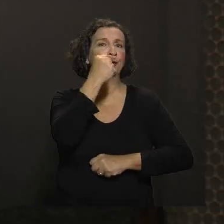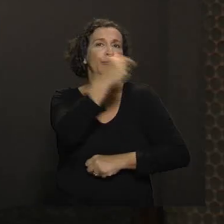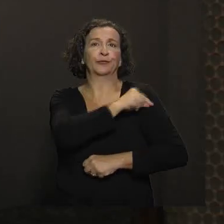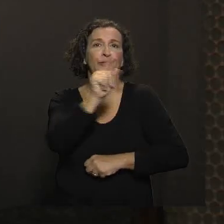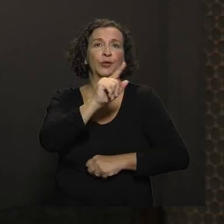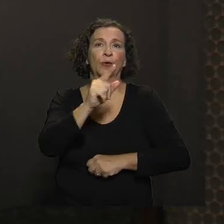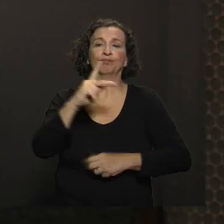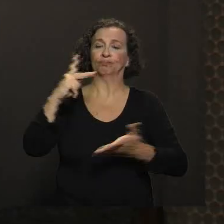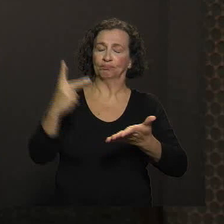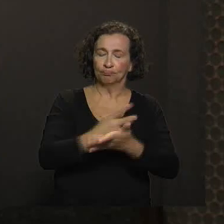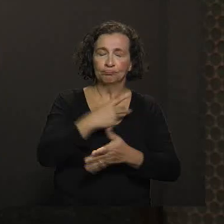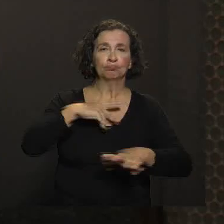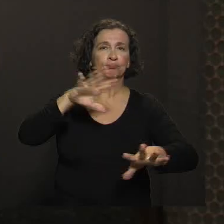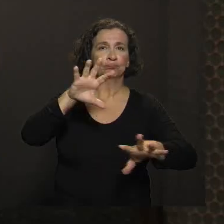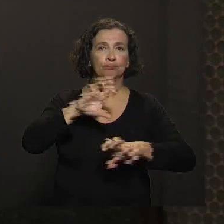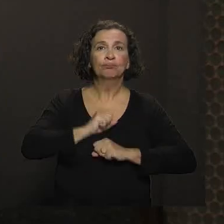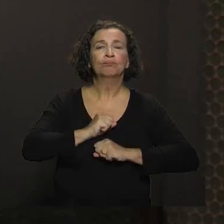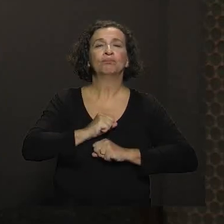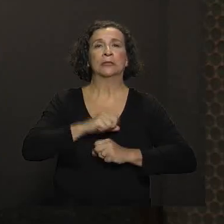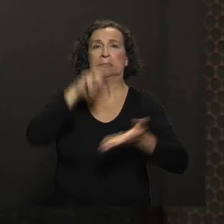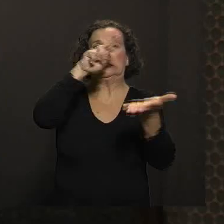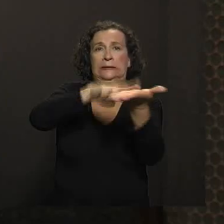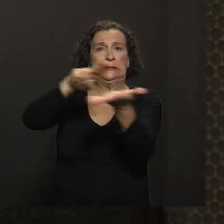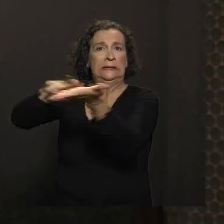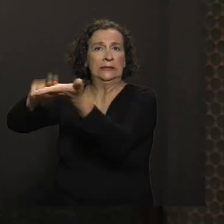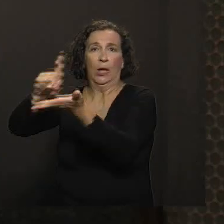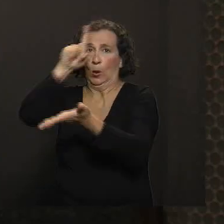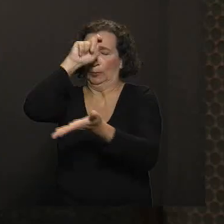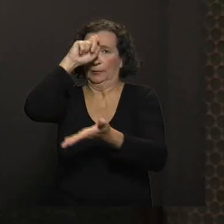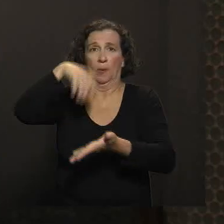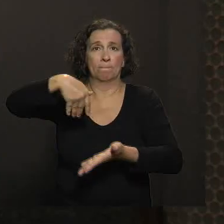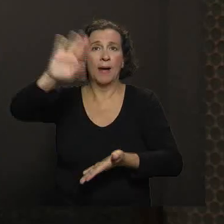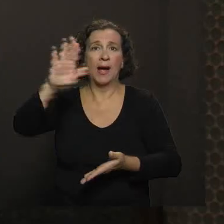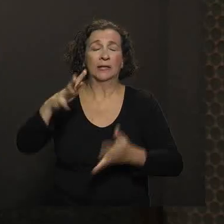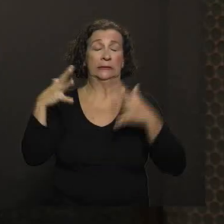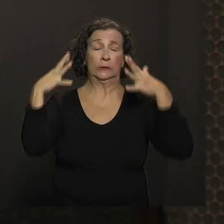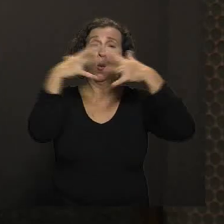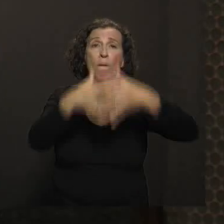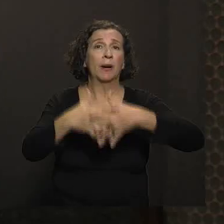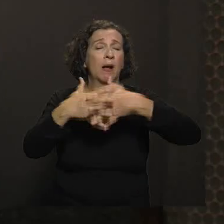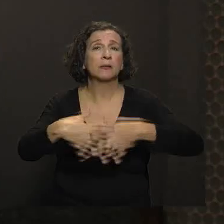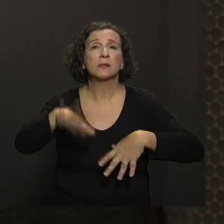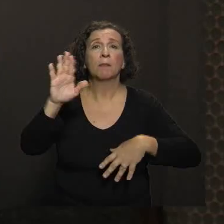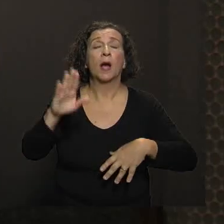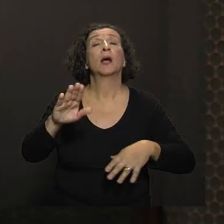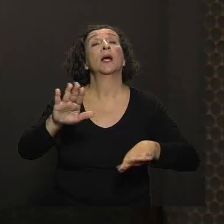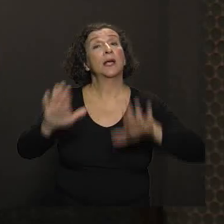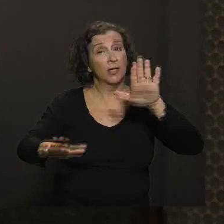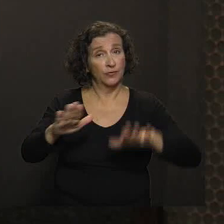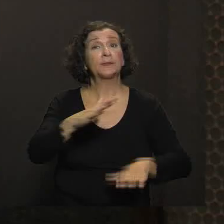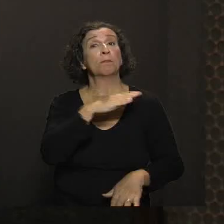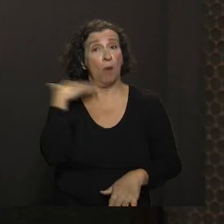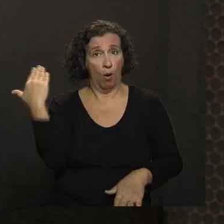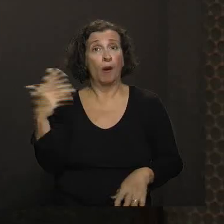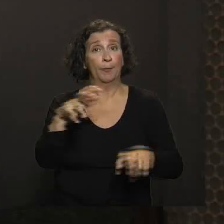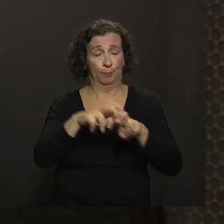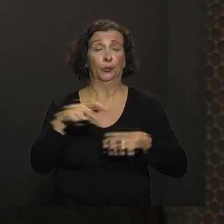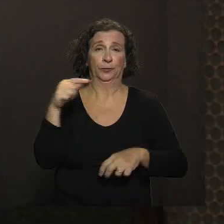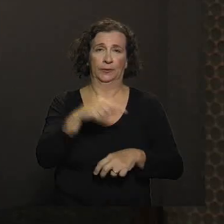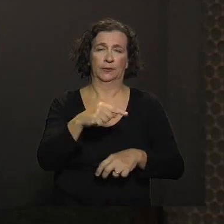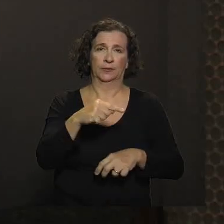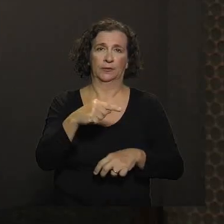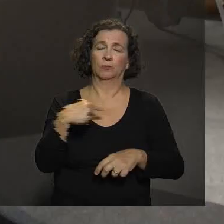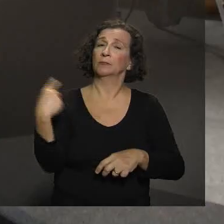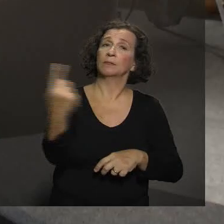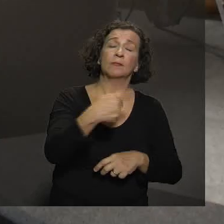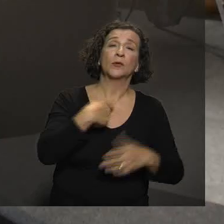motivo adoecendo, então, levando a uma maior internação, levando a complicações, levando, eventualmente, até a mortalidade. Então, é tudo